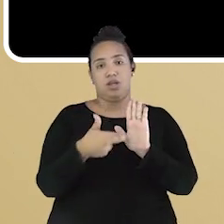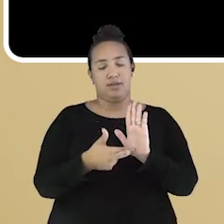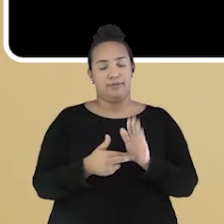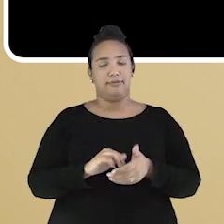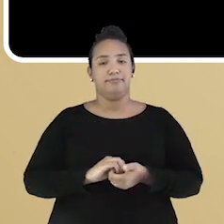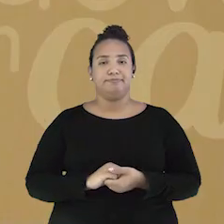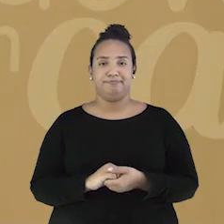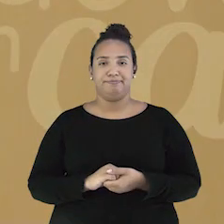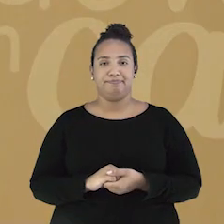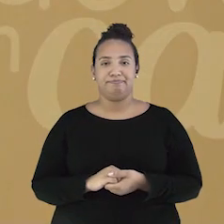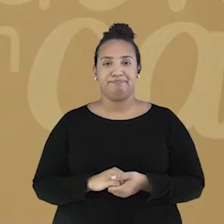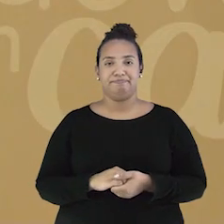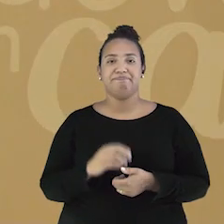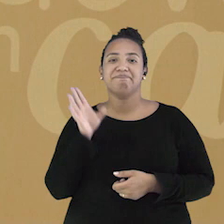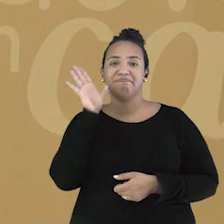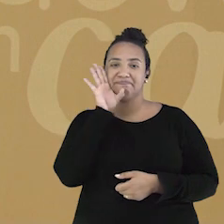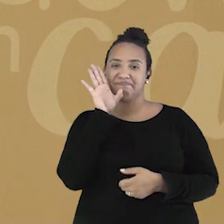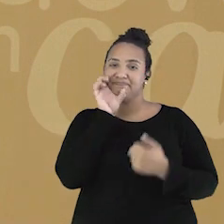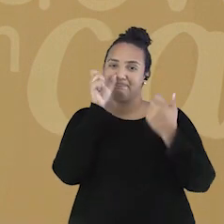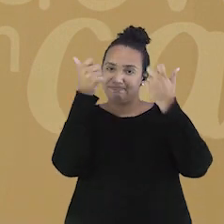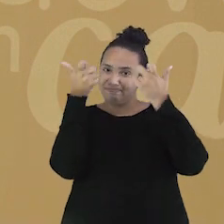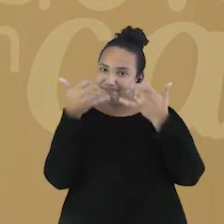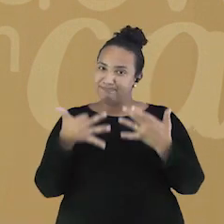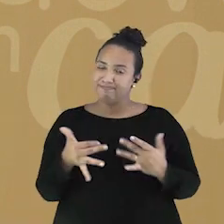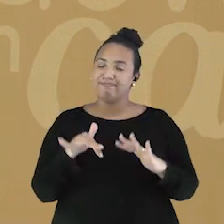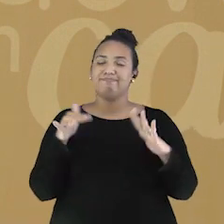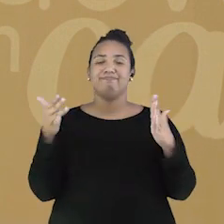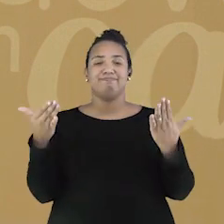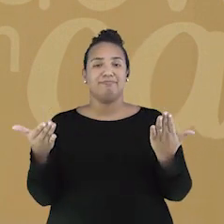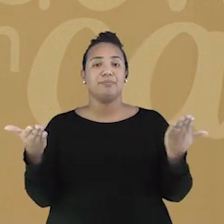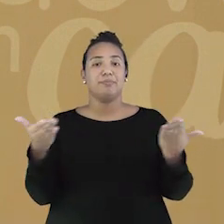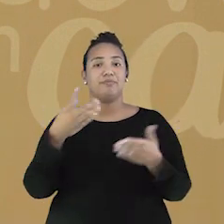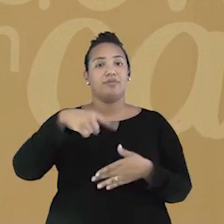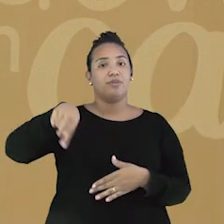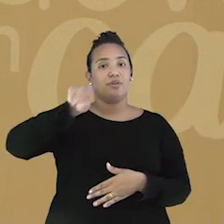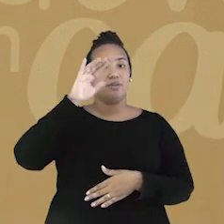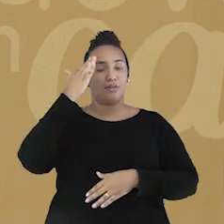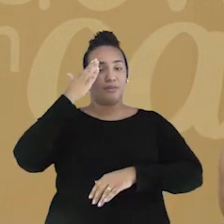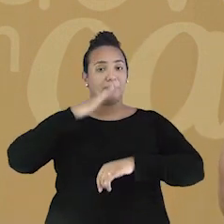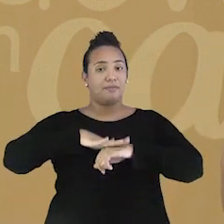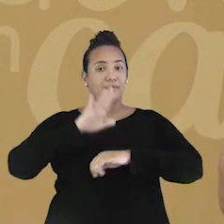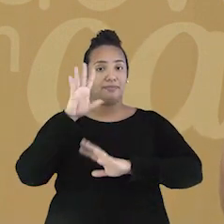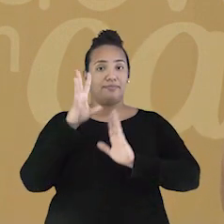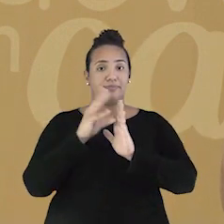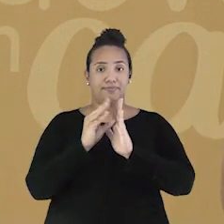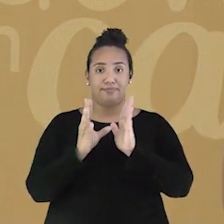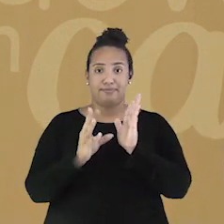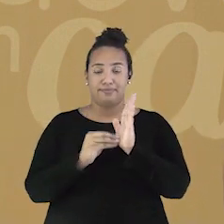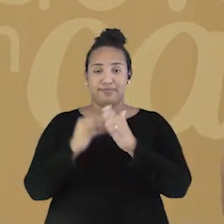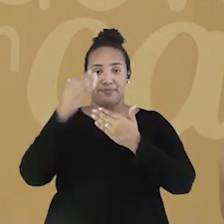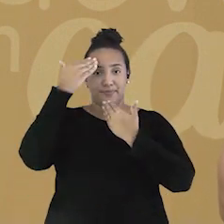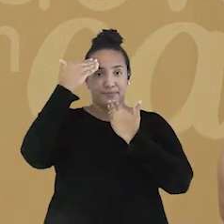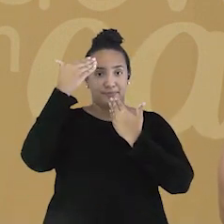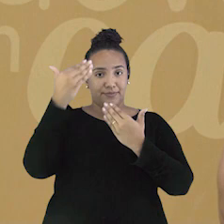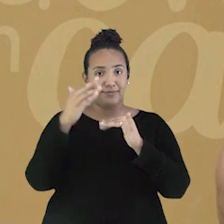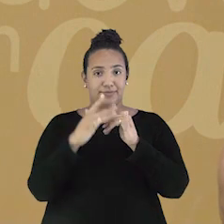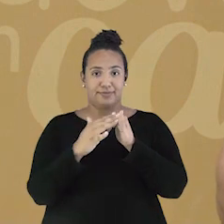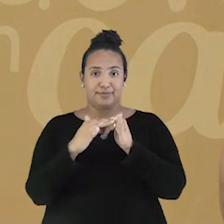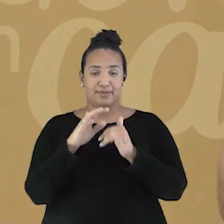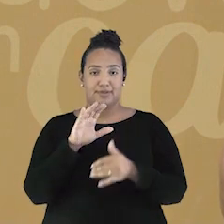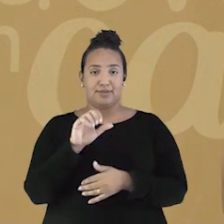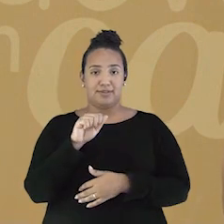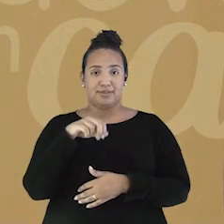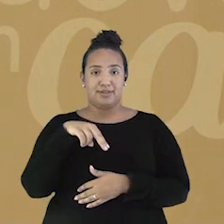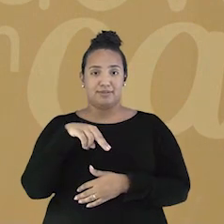natureza. Muito legal essa explicação, né? Assim dá para a gente entender ainda mais sobre o conteúdo. Obrigada ao